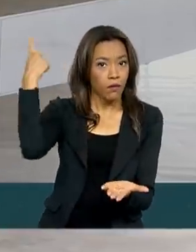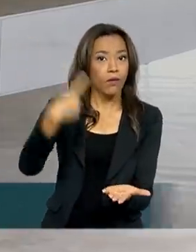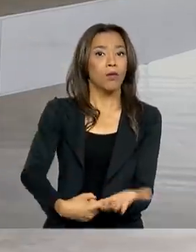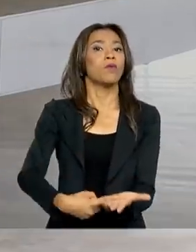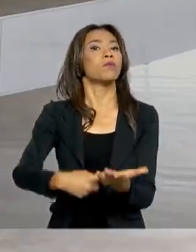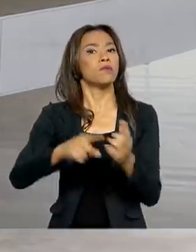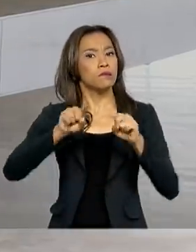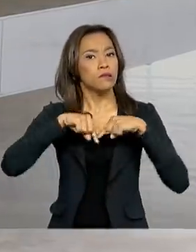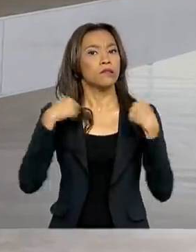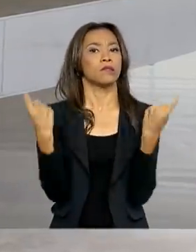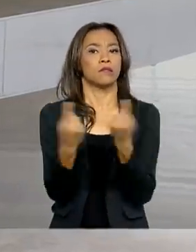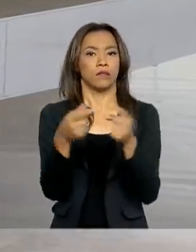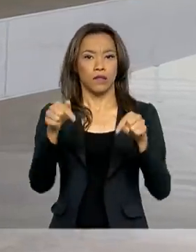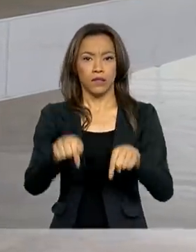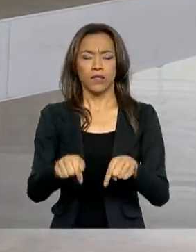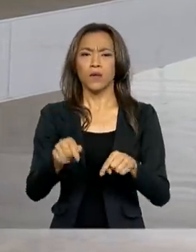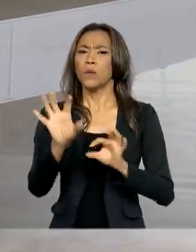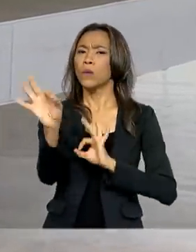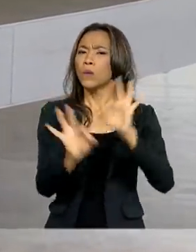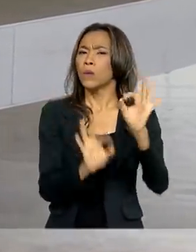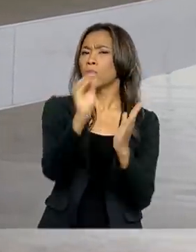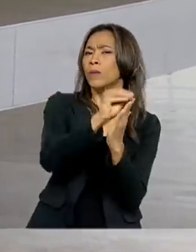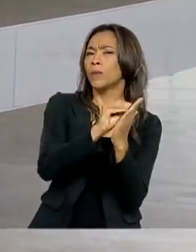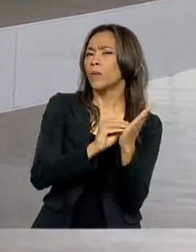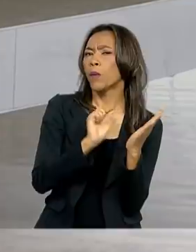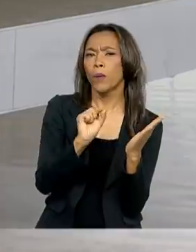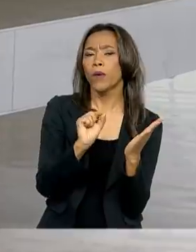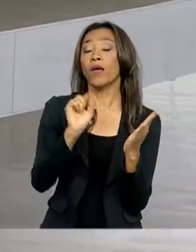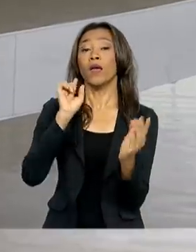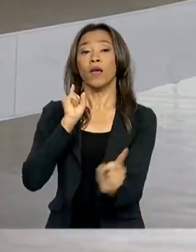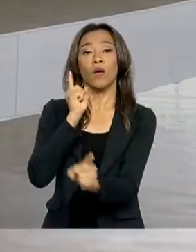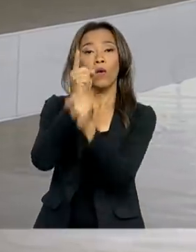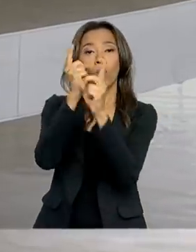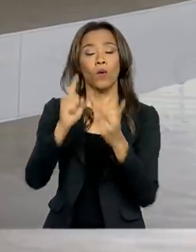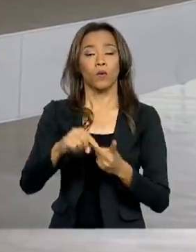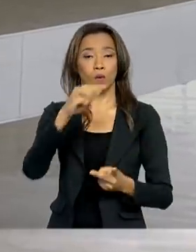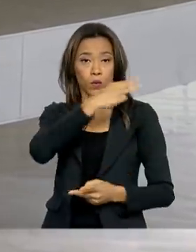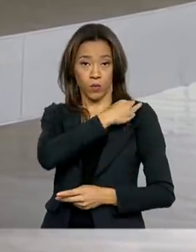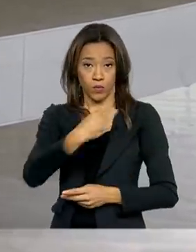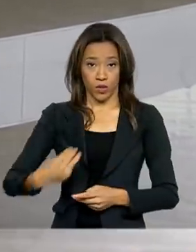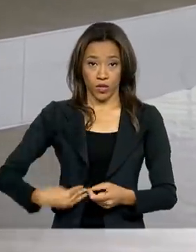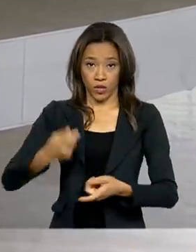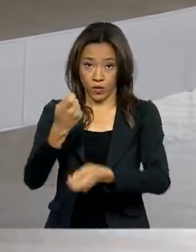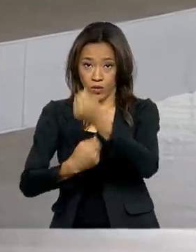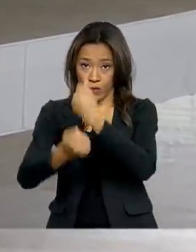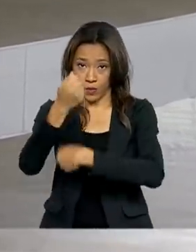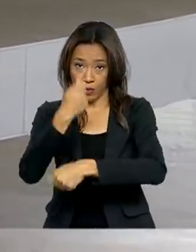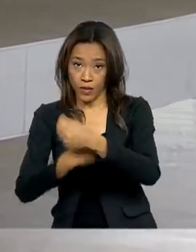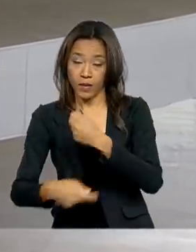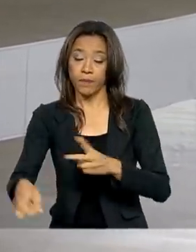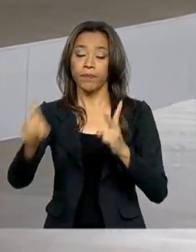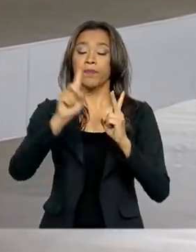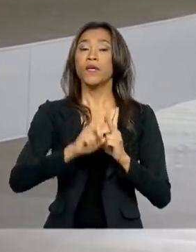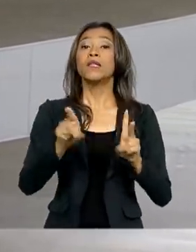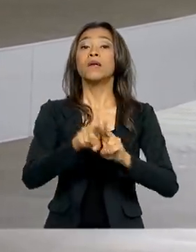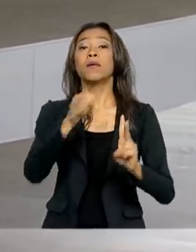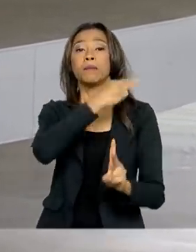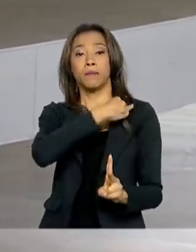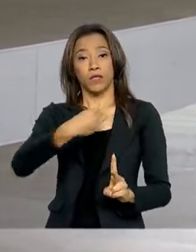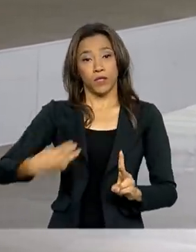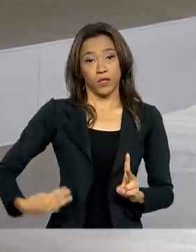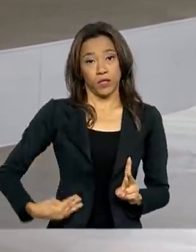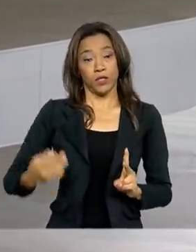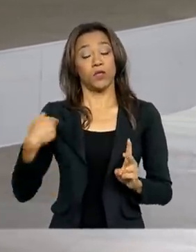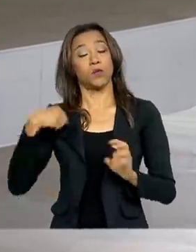de reuniões. Estão previstos para hoje encontros com o ministro da Economia, Paulo Guedes, e também com o ministro da